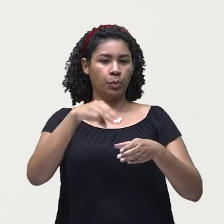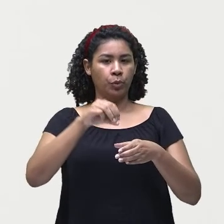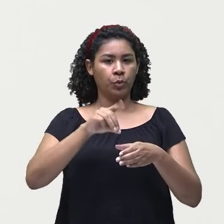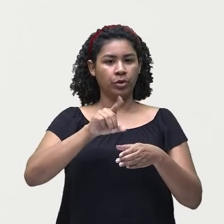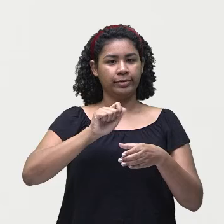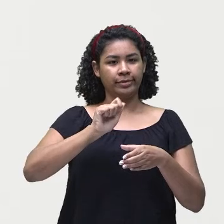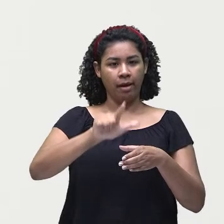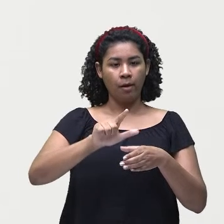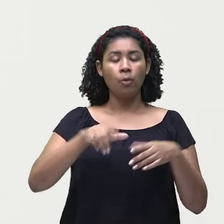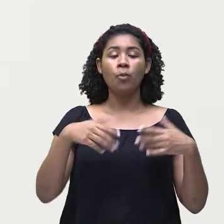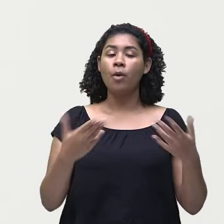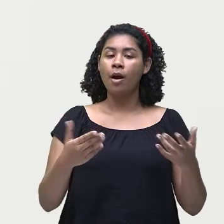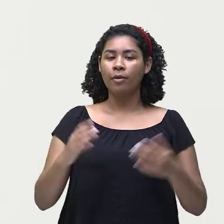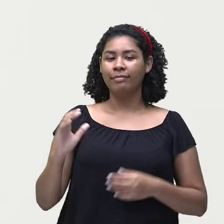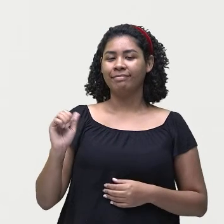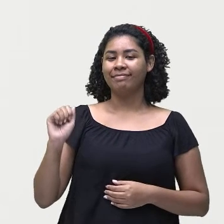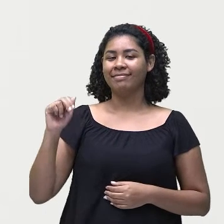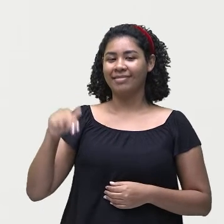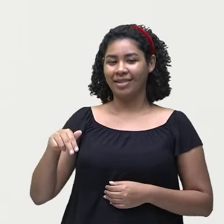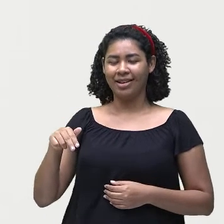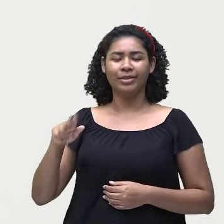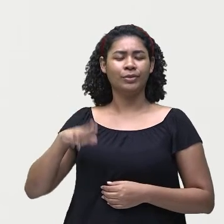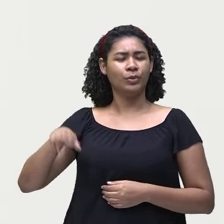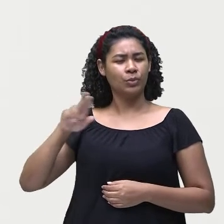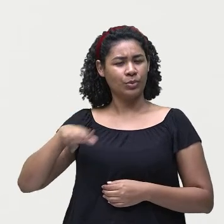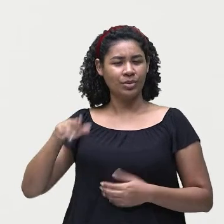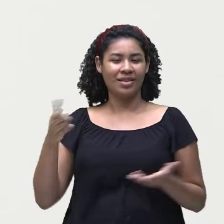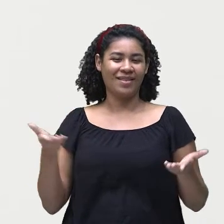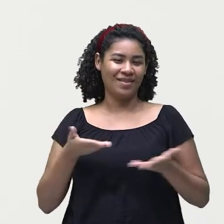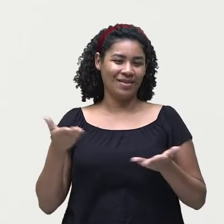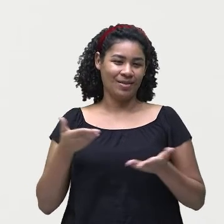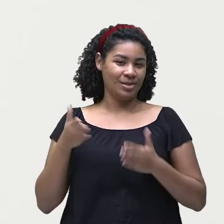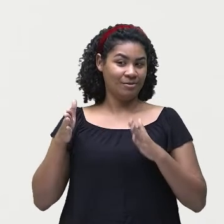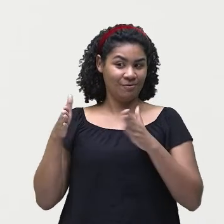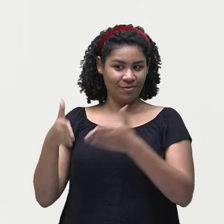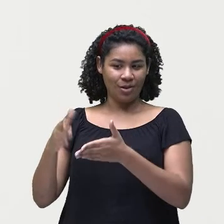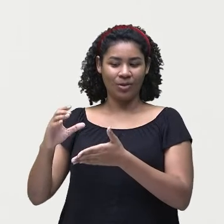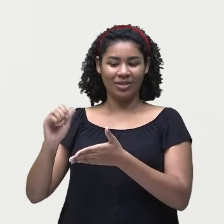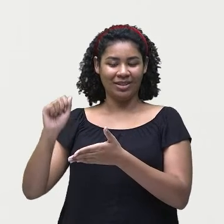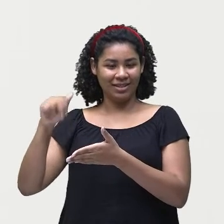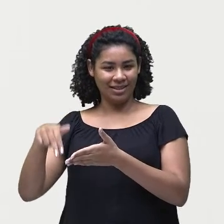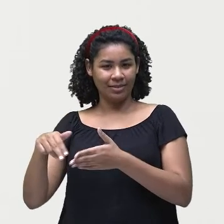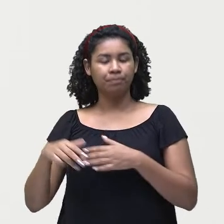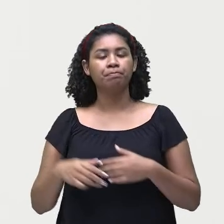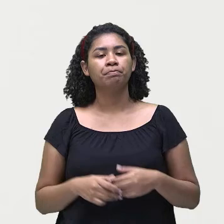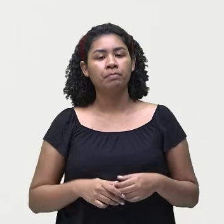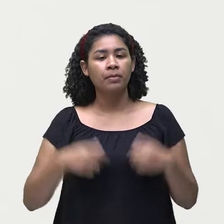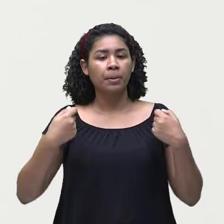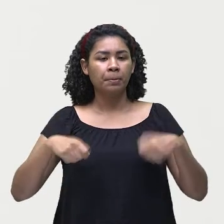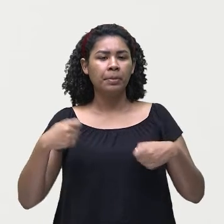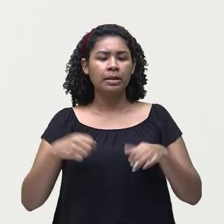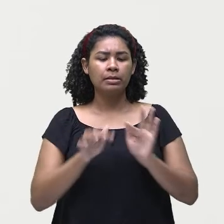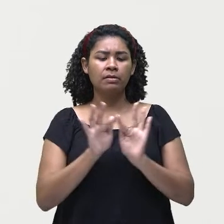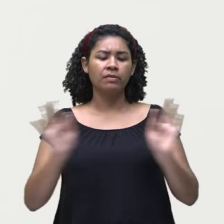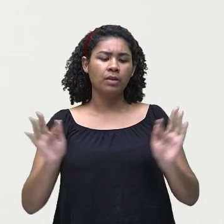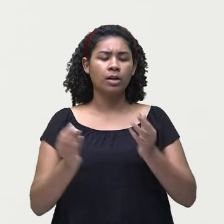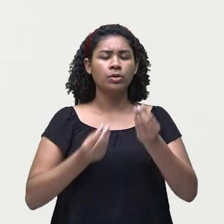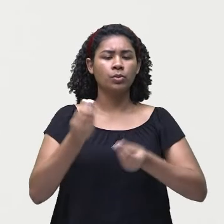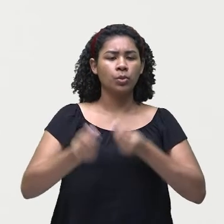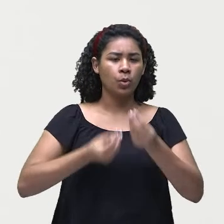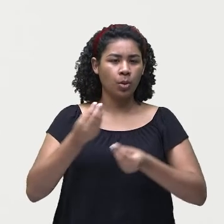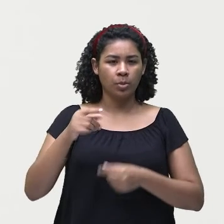tá aqui o can, a gente vai falar muito sobre ele hoje. Precisamos dos seguintes elementos, vocês